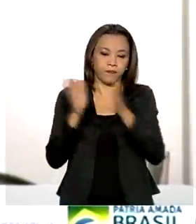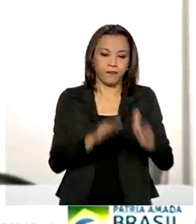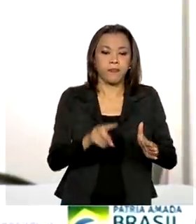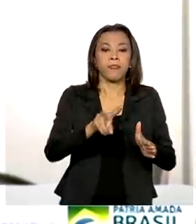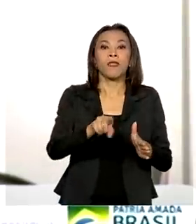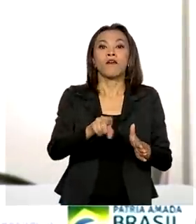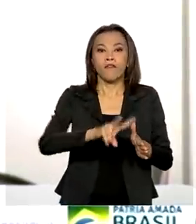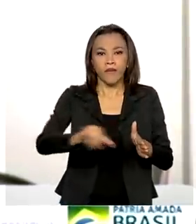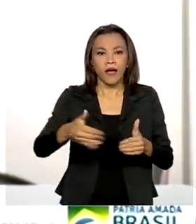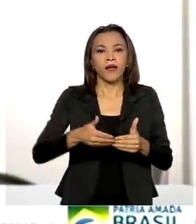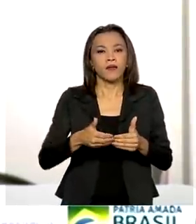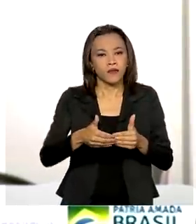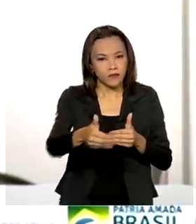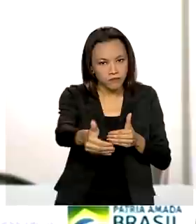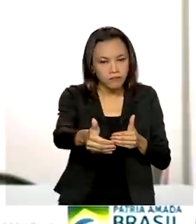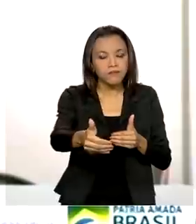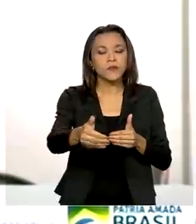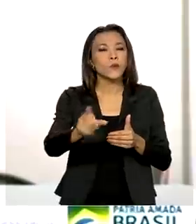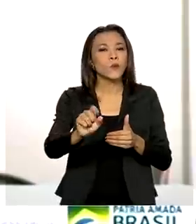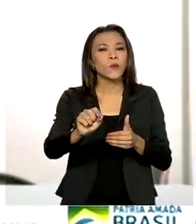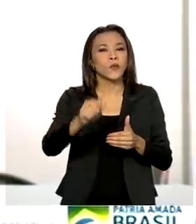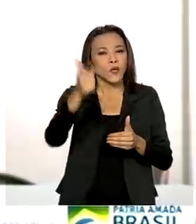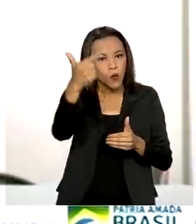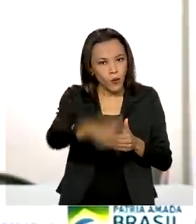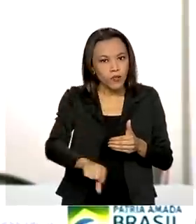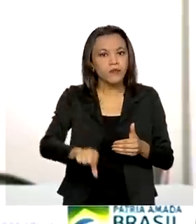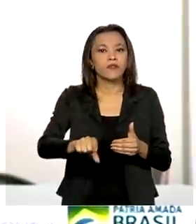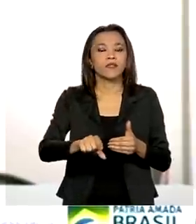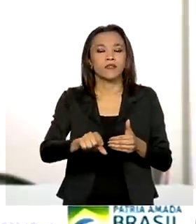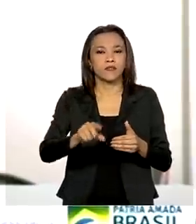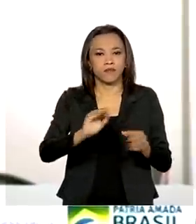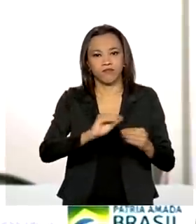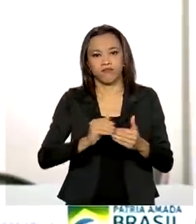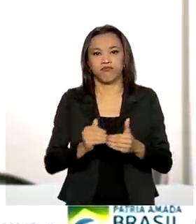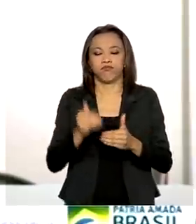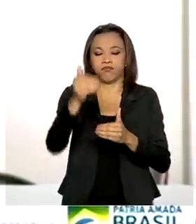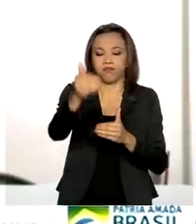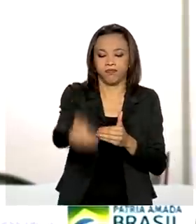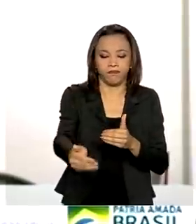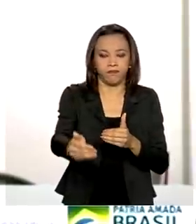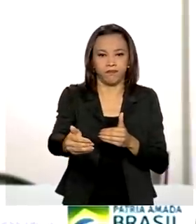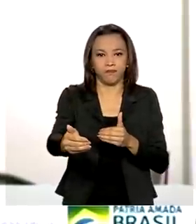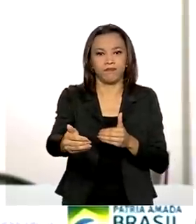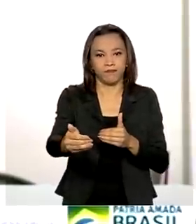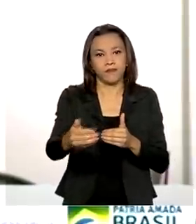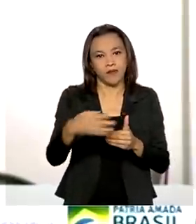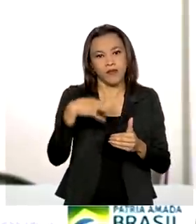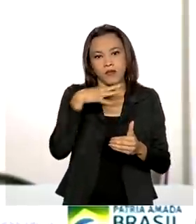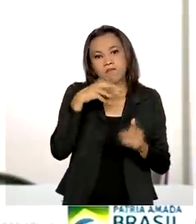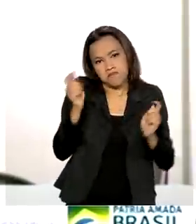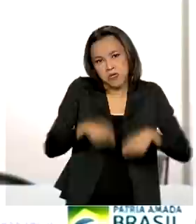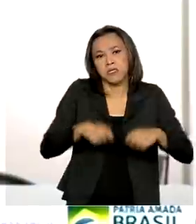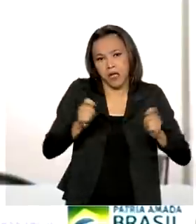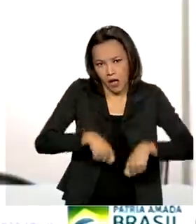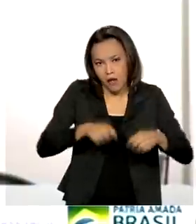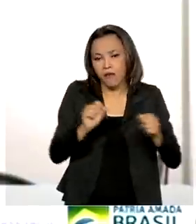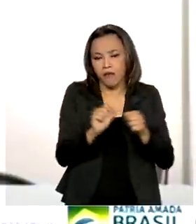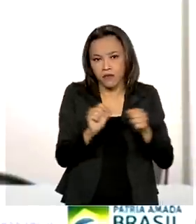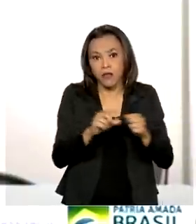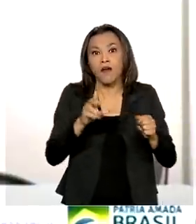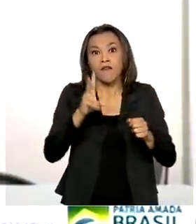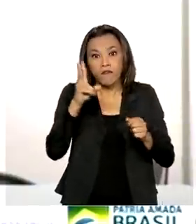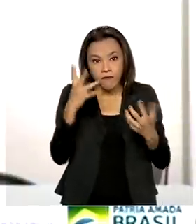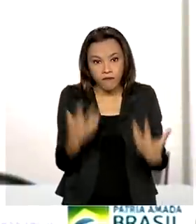essa validade, não vejo nenhum motivo para não. E sim, nós vamos ter